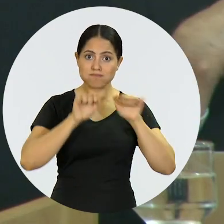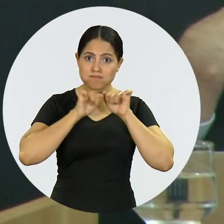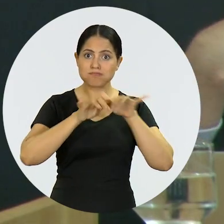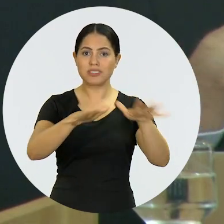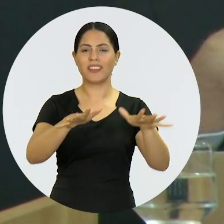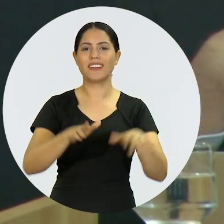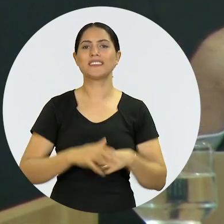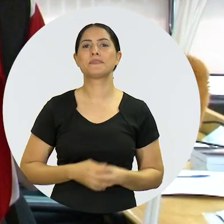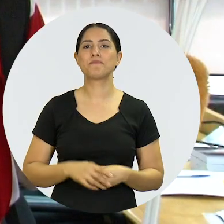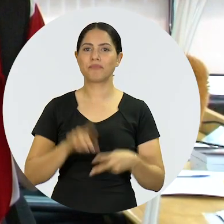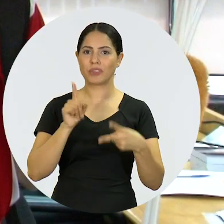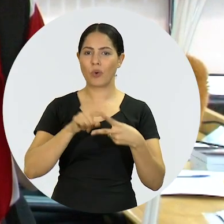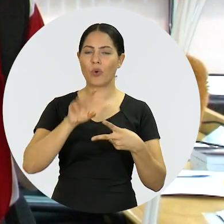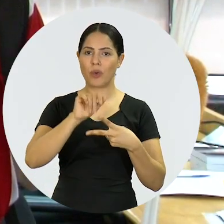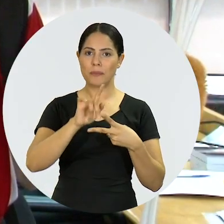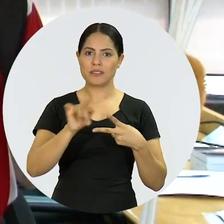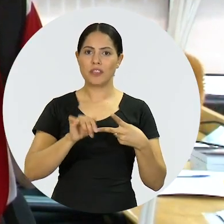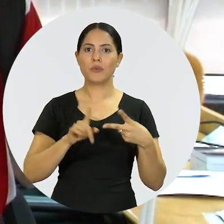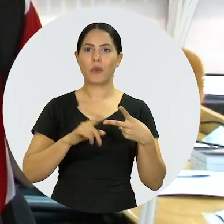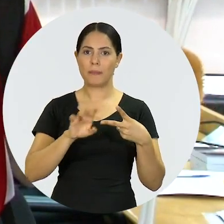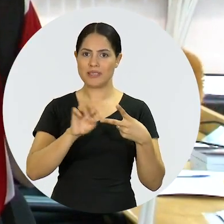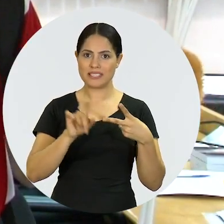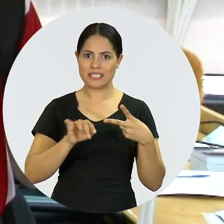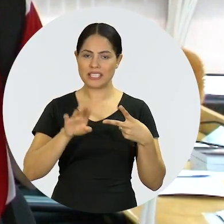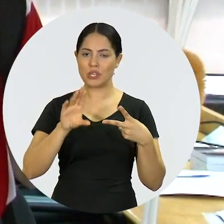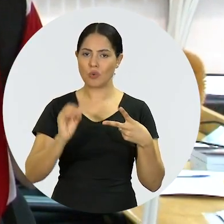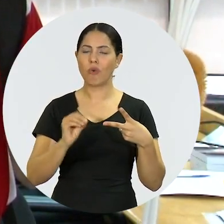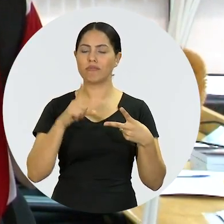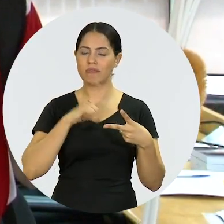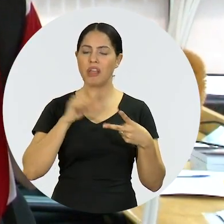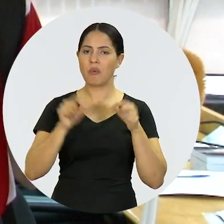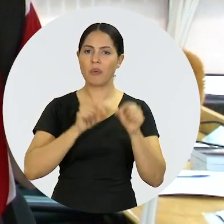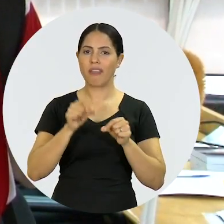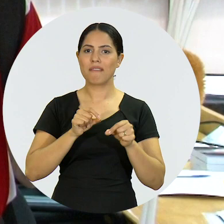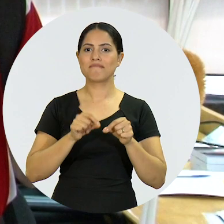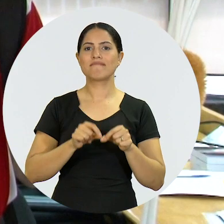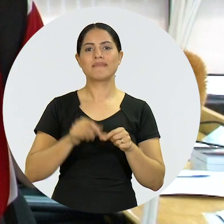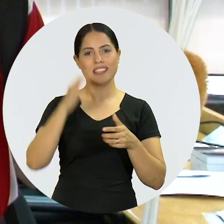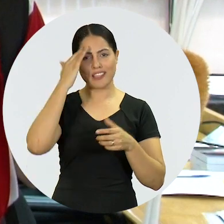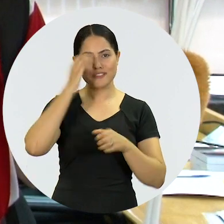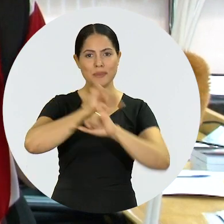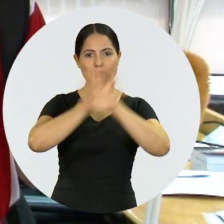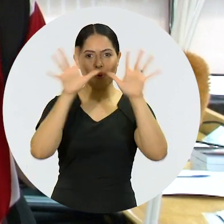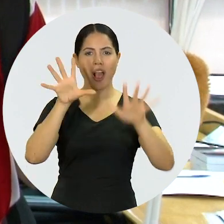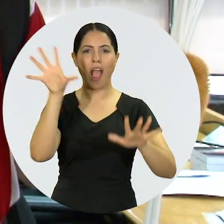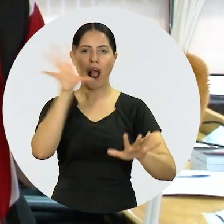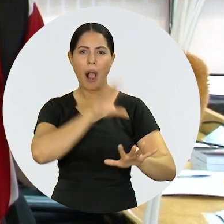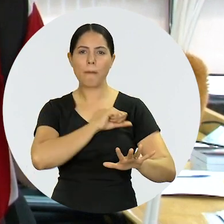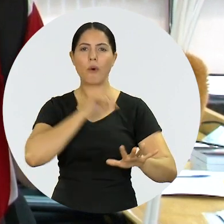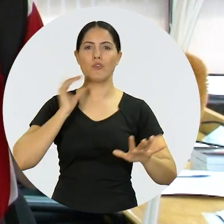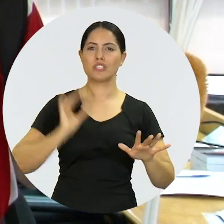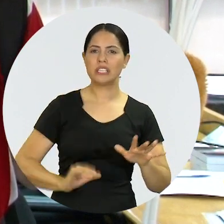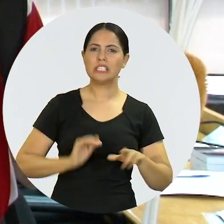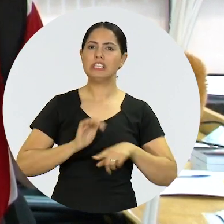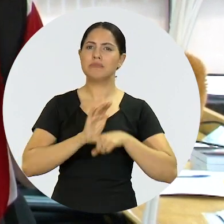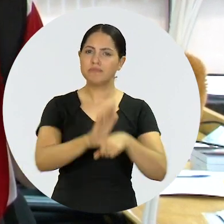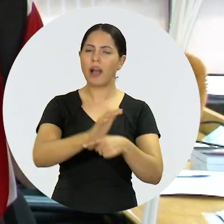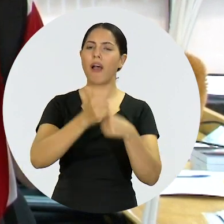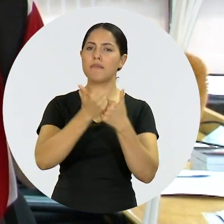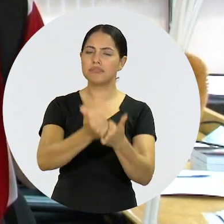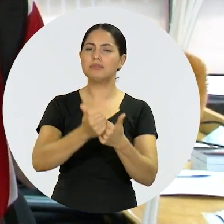demais estados. O OABzinho e OABzinha leva noções de cidadania, noções de amor